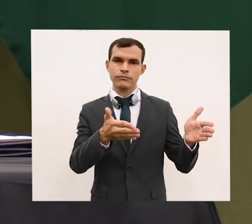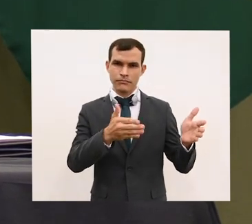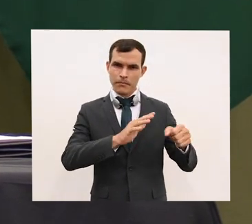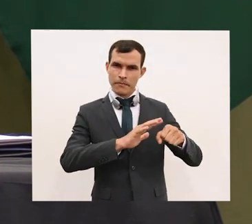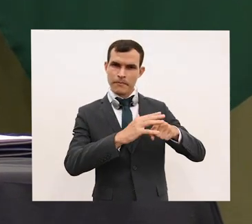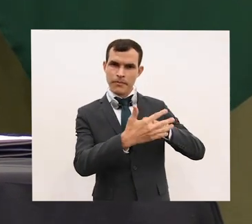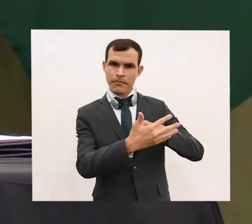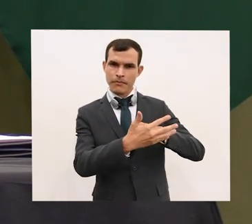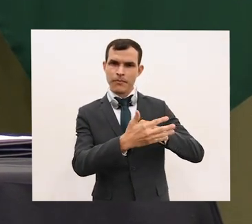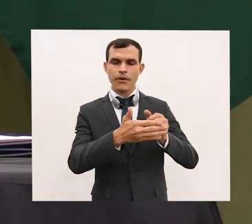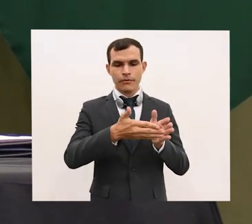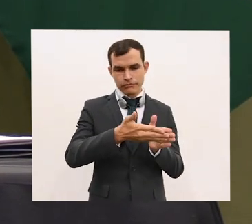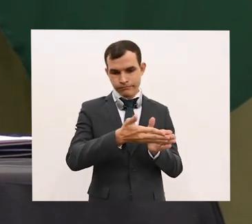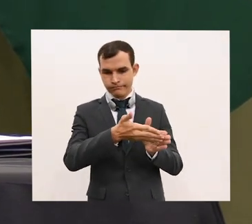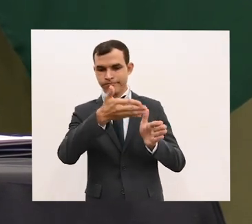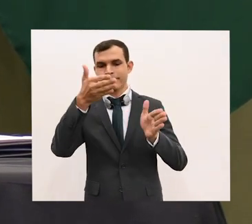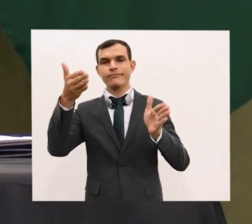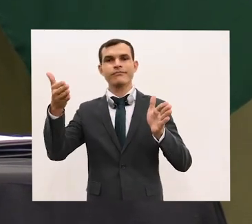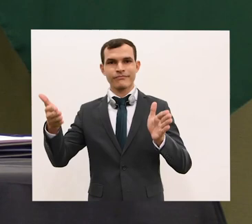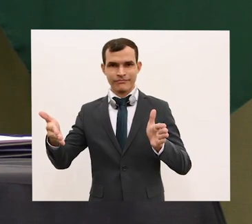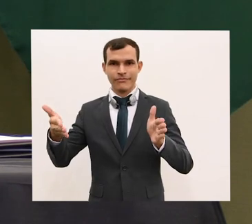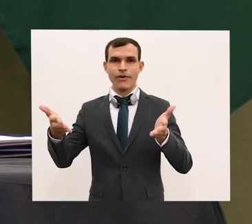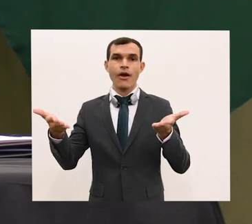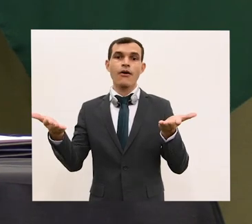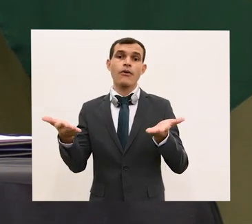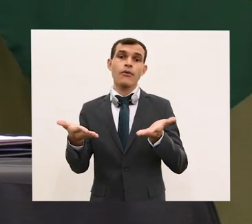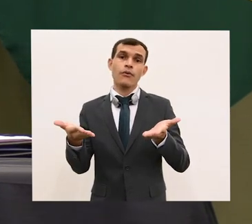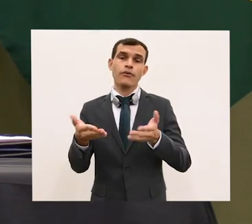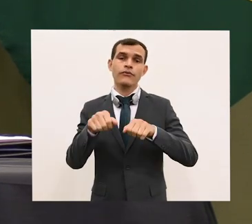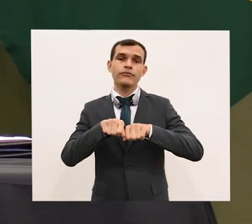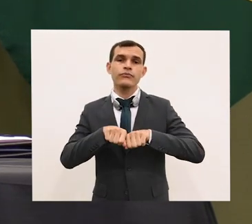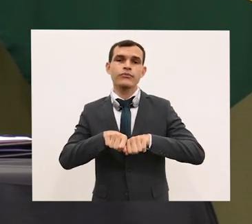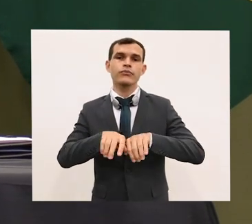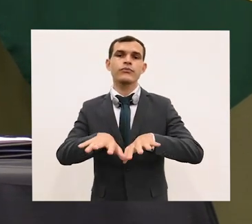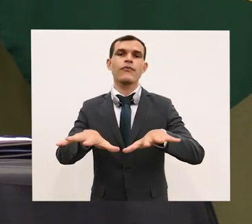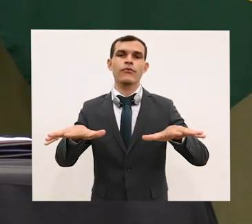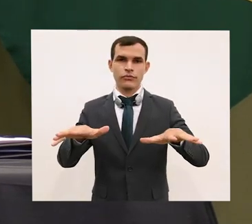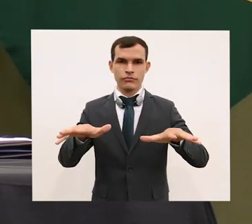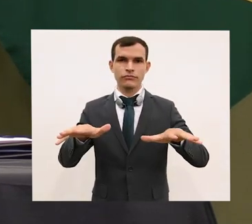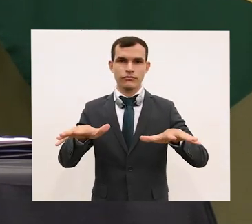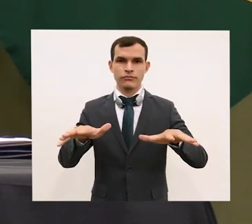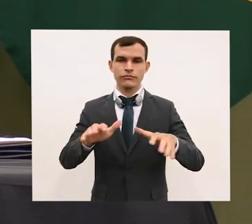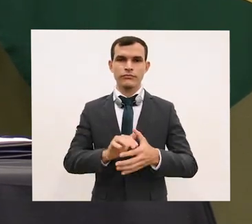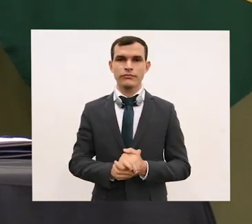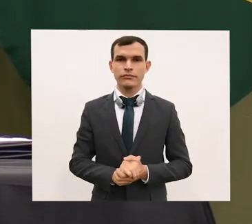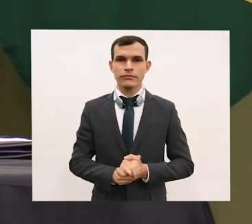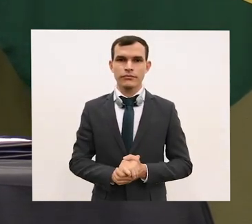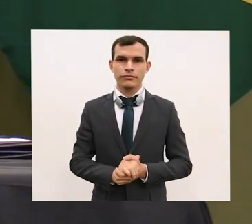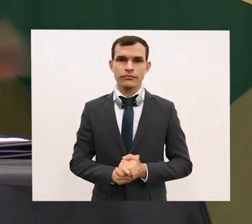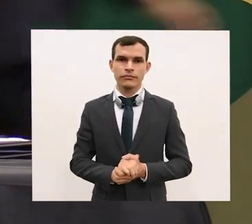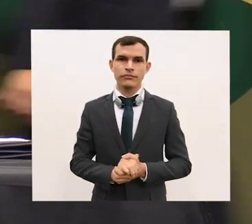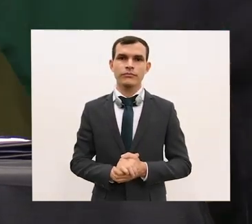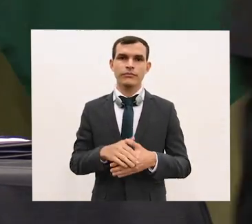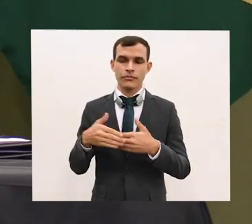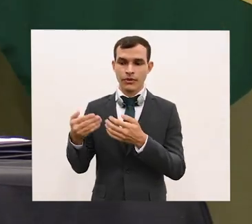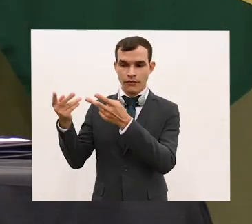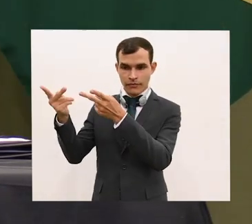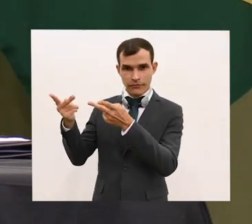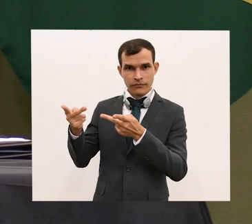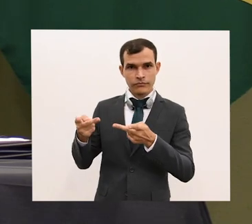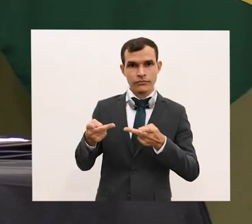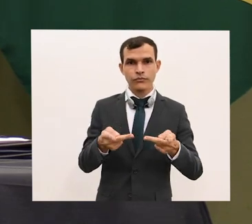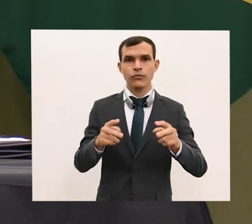que tem por objetivo divulgar os resultados da visita oficial da diretora-geral da Organização Mundial de